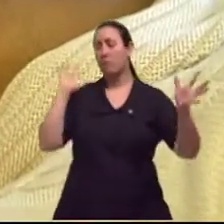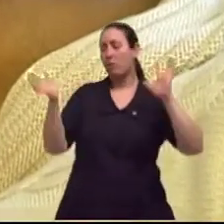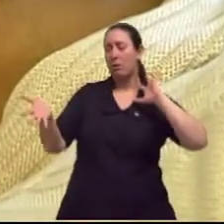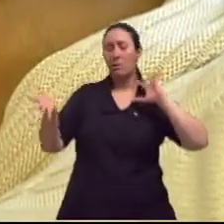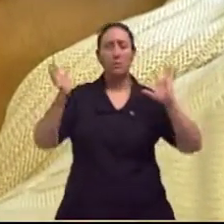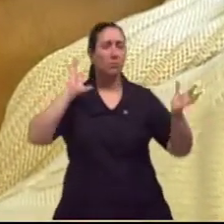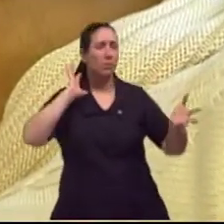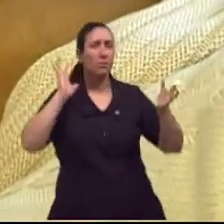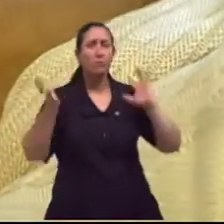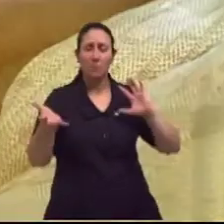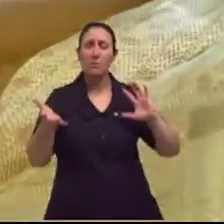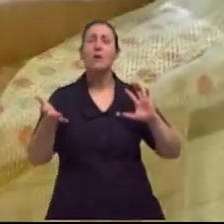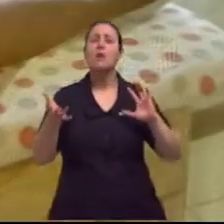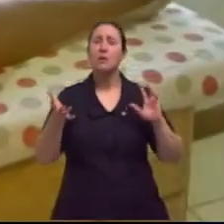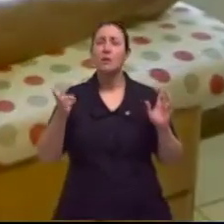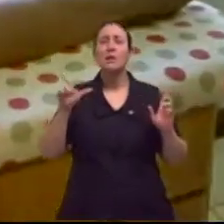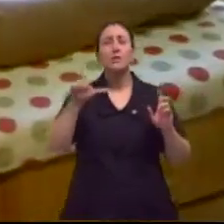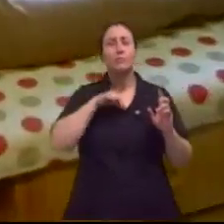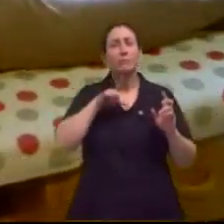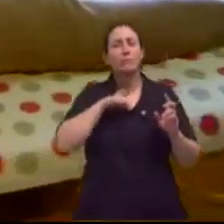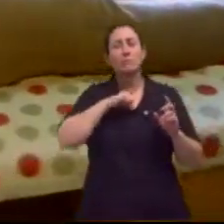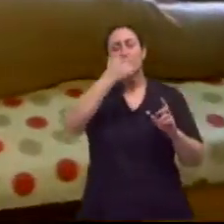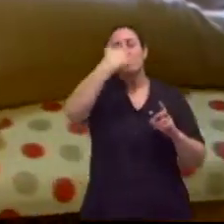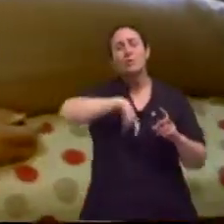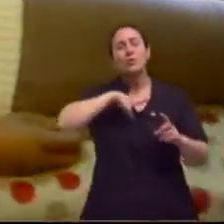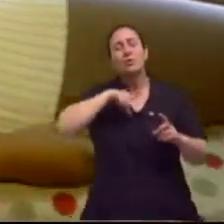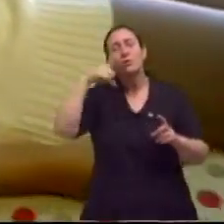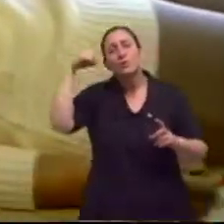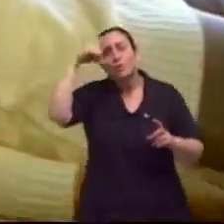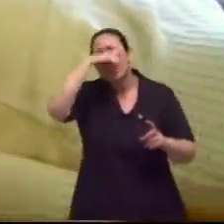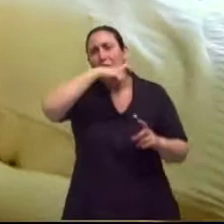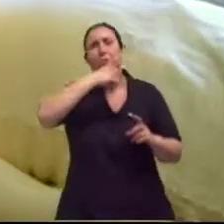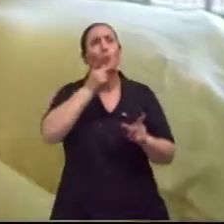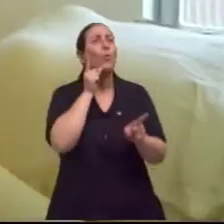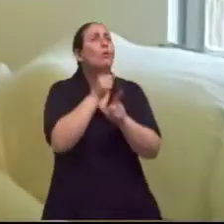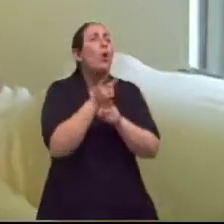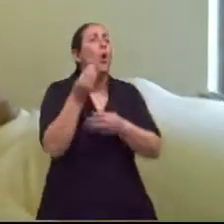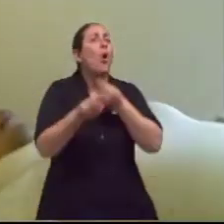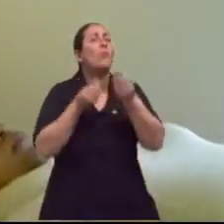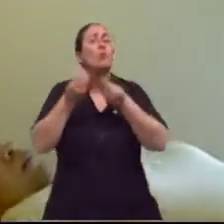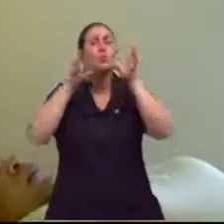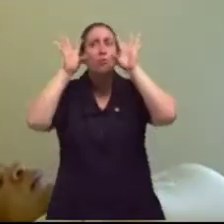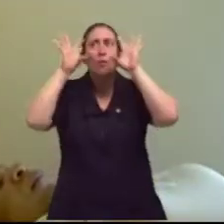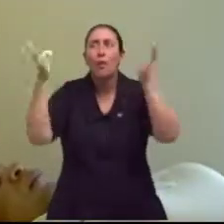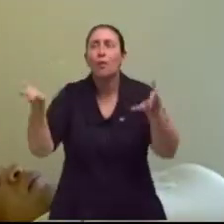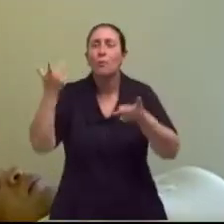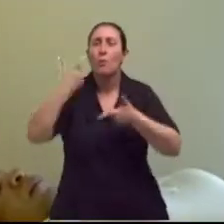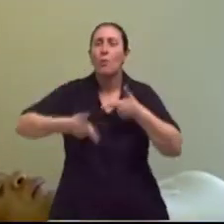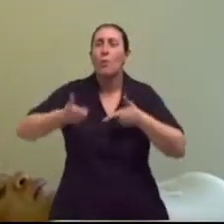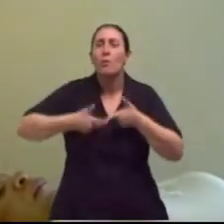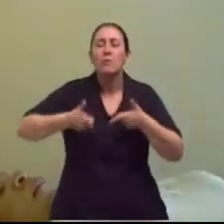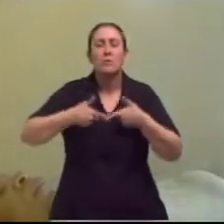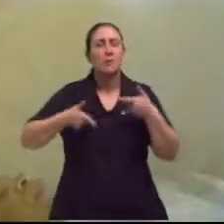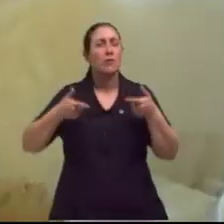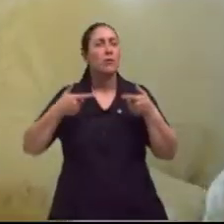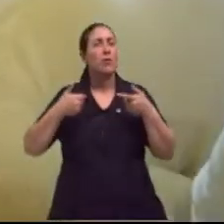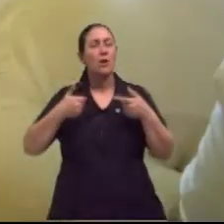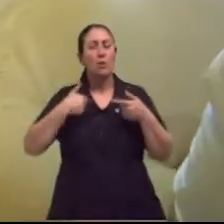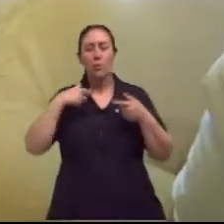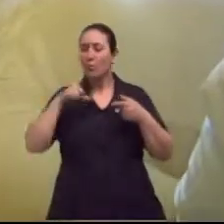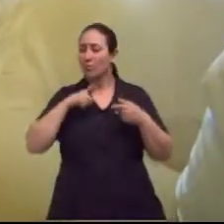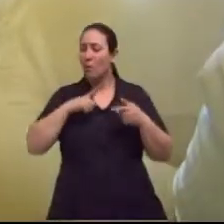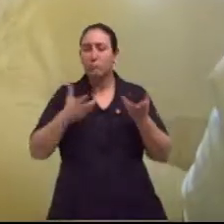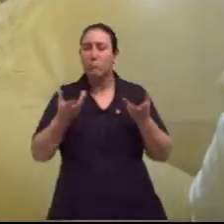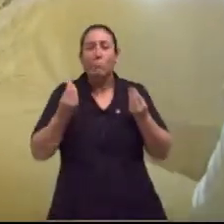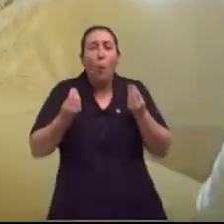dificuldade de encontrar uma solução, né, para situações que eu tinha que enfrentar,